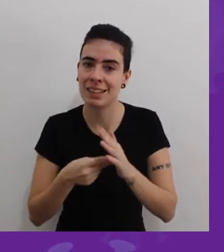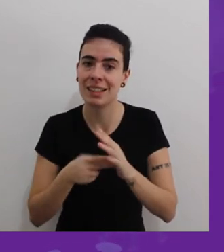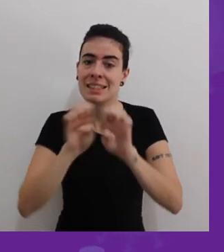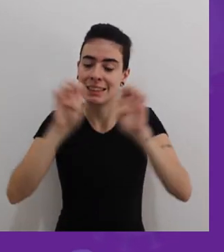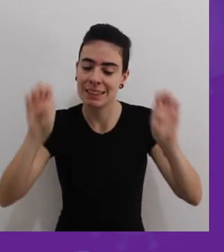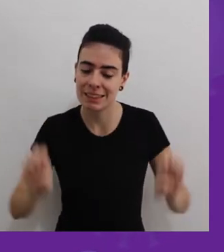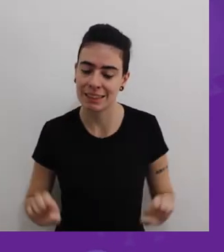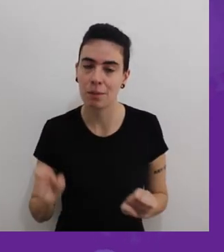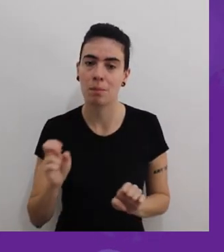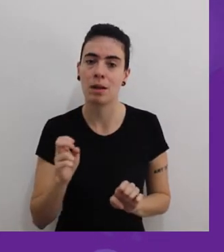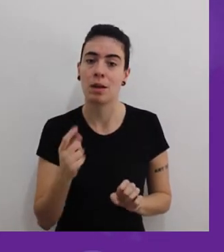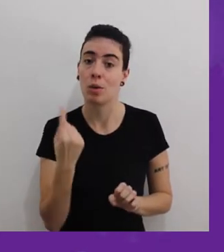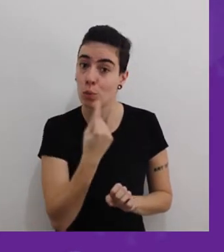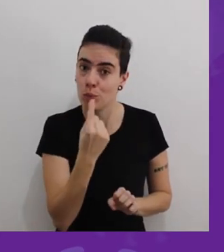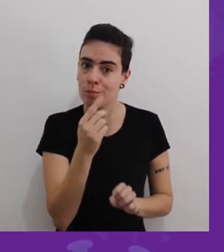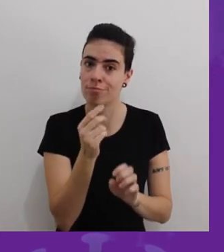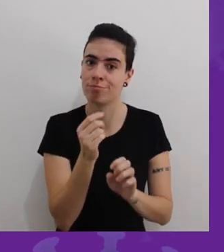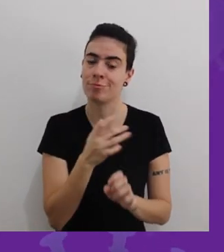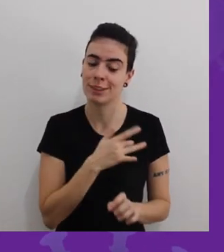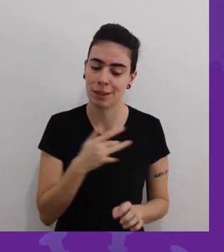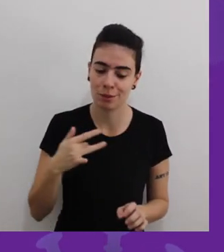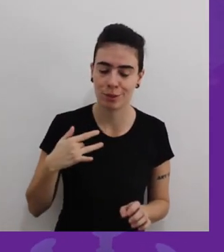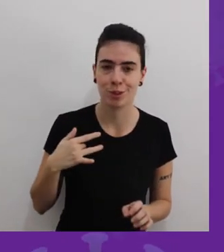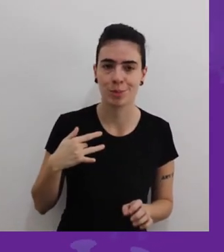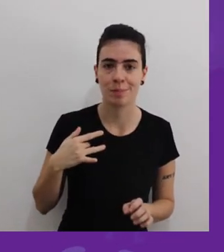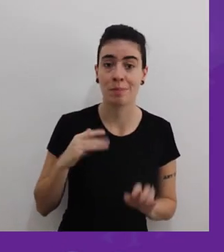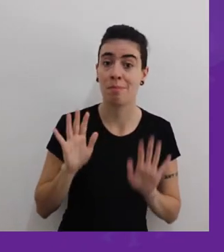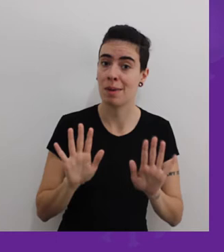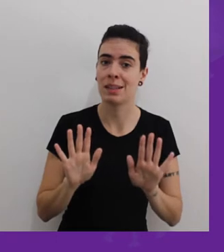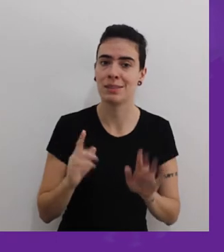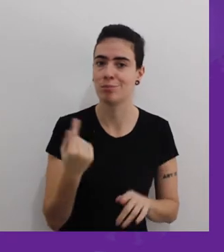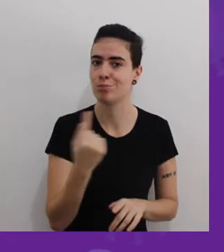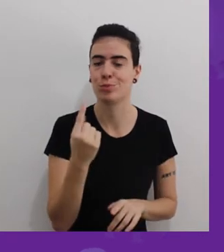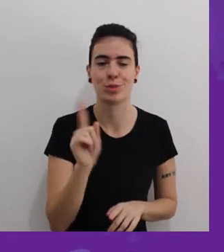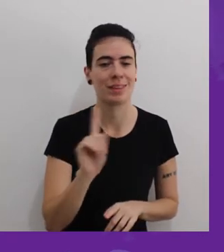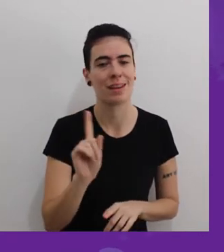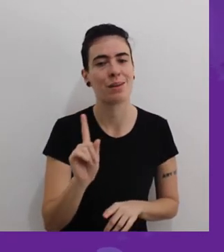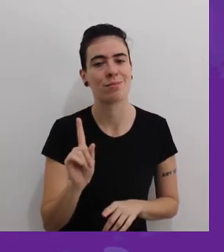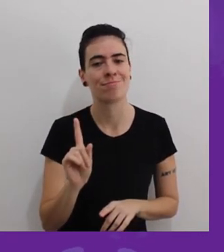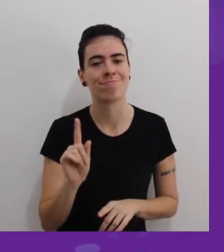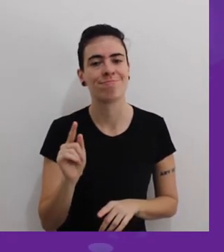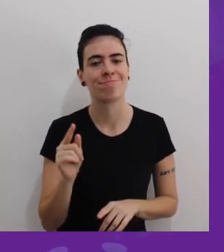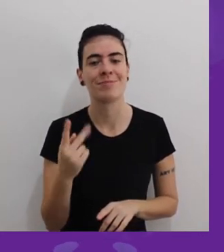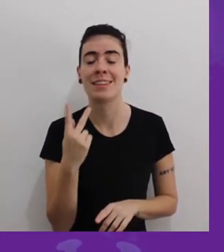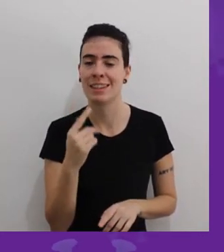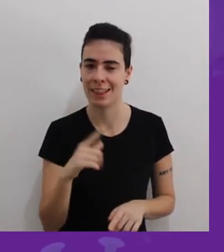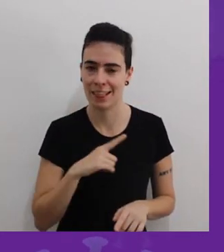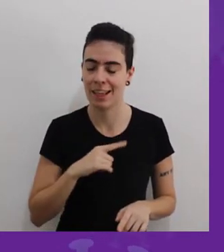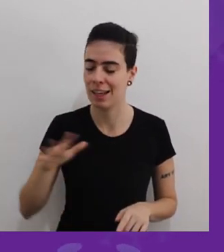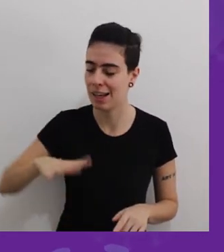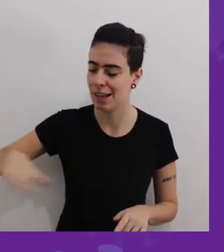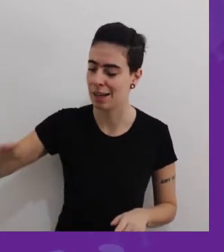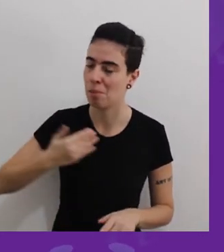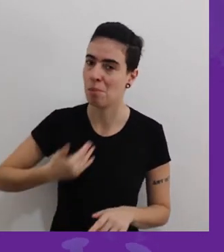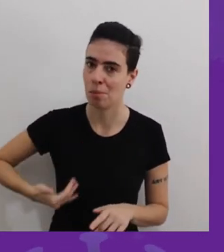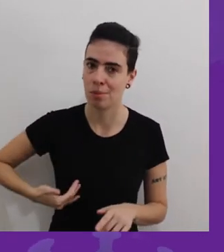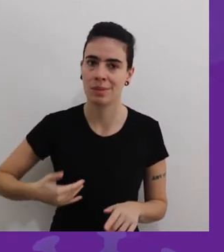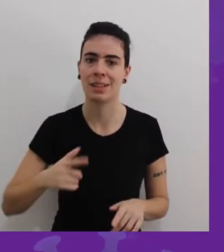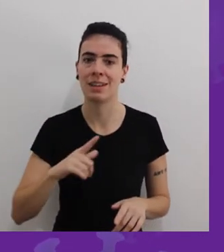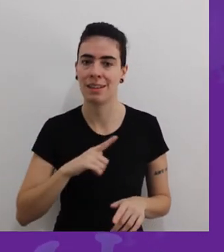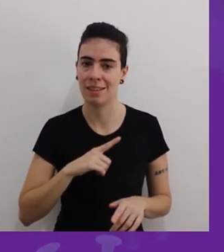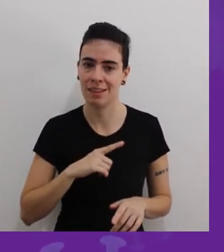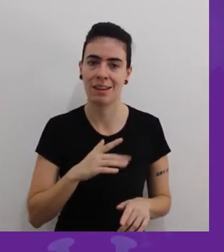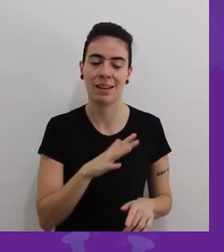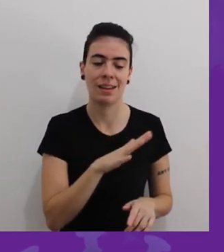Único de Saúde no Brasil, não é sistema único. Ele convive com o sistema privado, com o sistema suplementar, e que foi um defeito